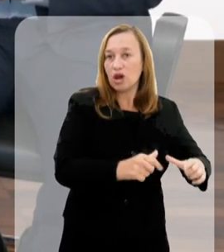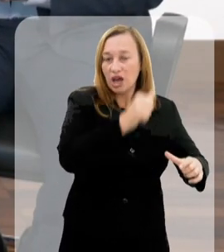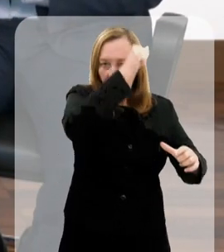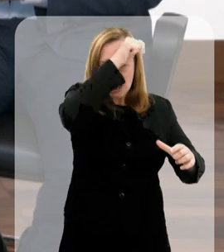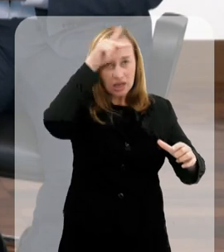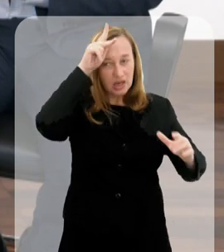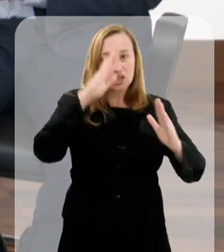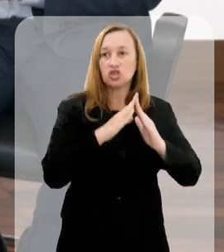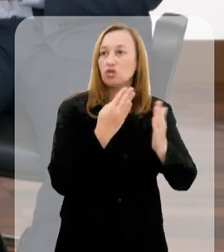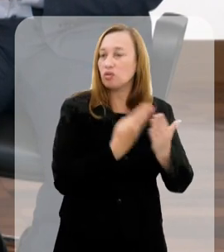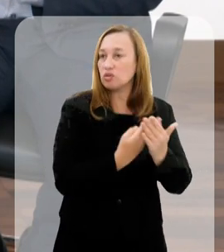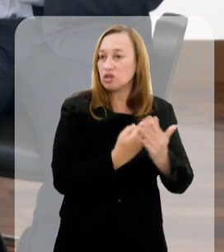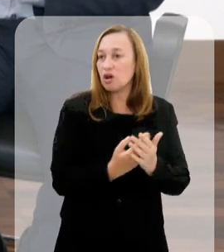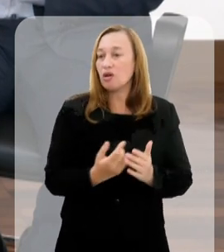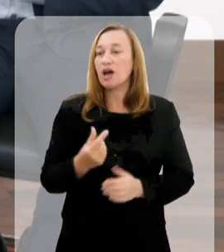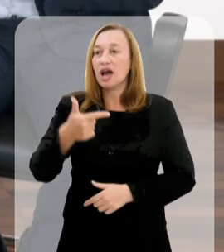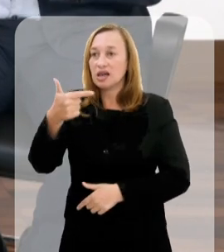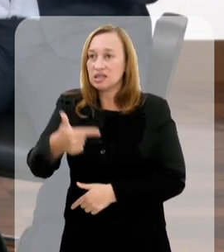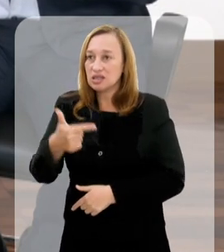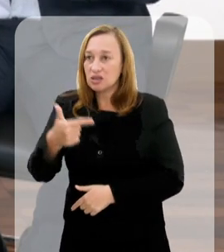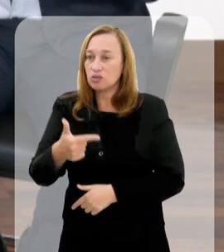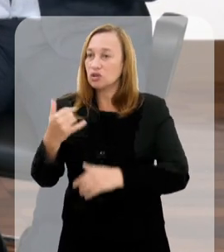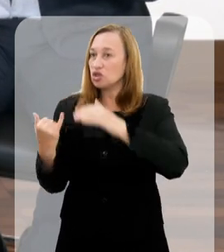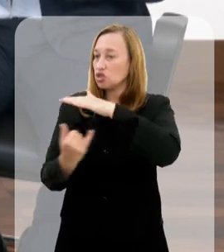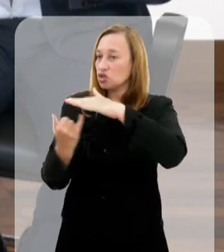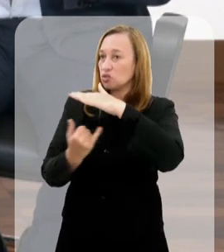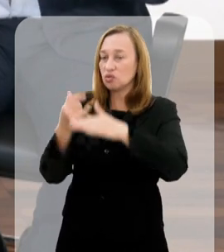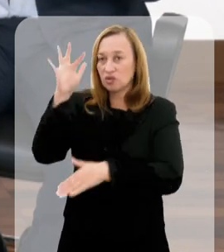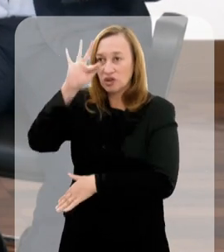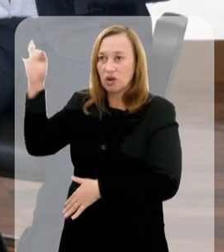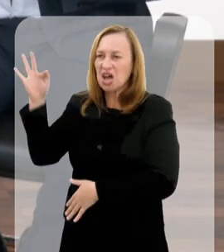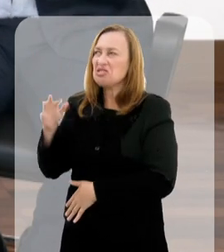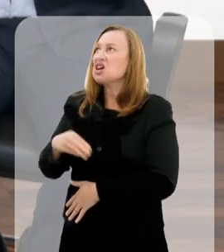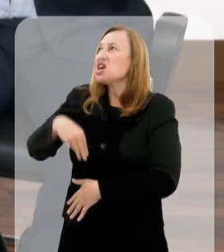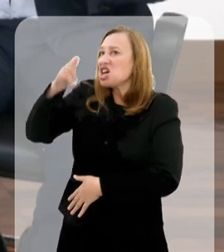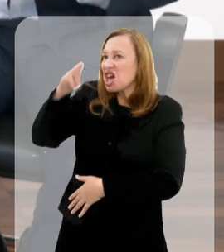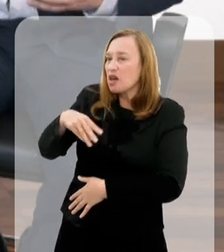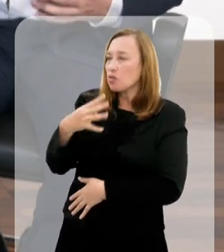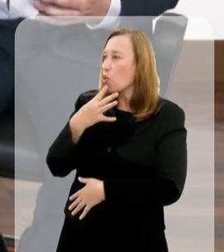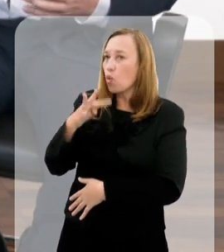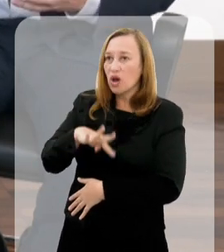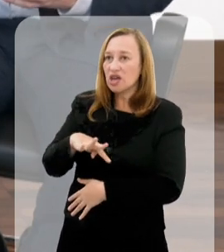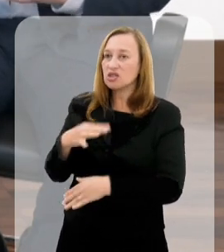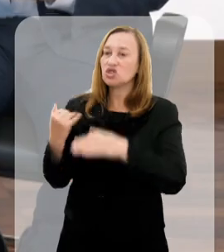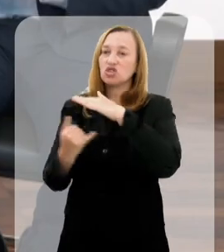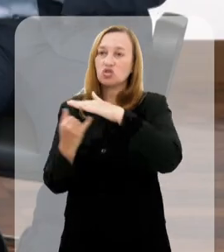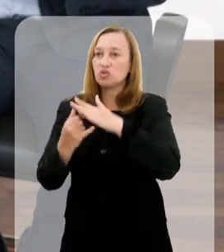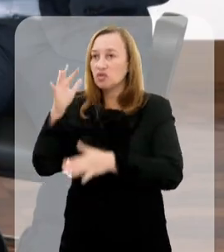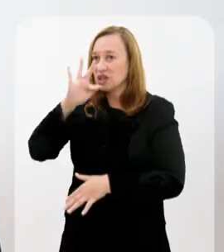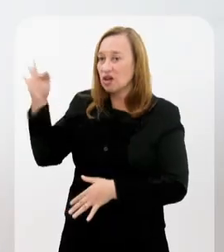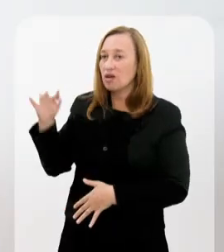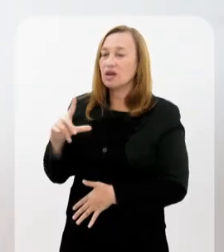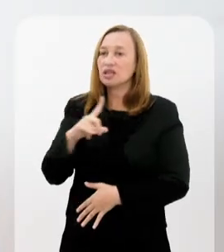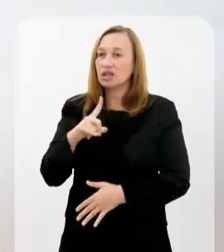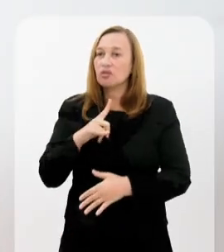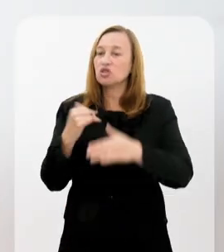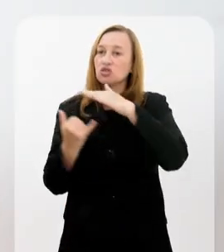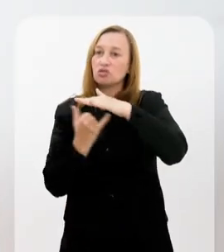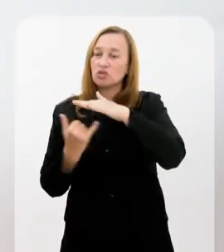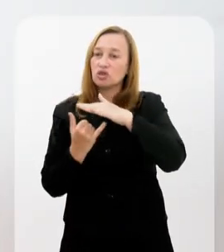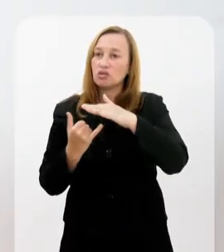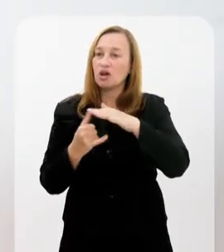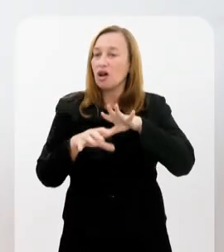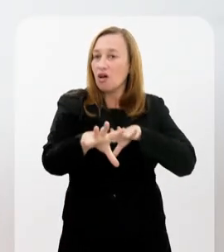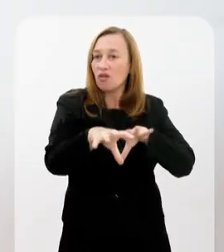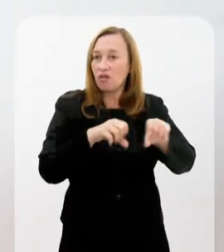A segunda vira um Instituto Federal, né? Que a gente pode depois até explicar para quem não conhece ainda o que é o Instituto Federal. Ele é uma instituição que tem